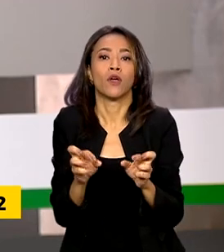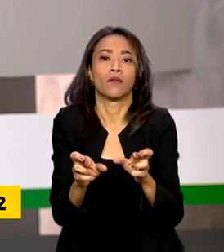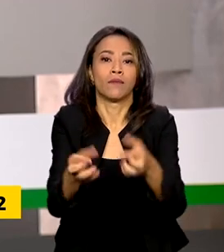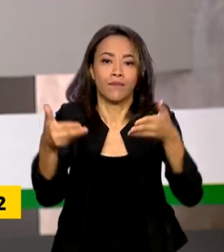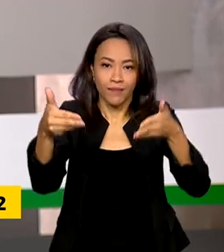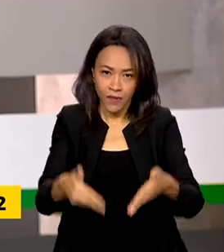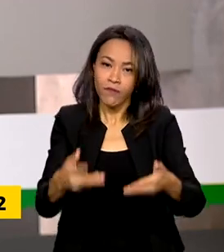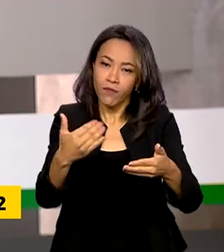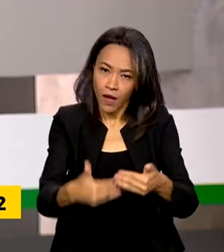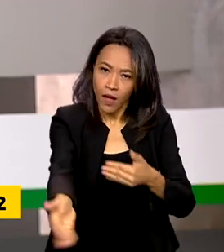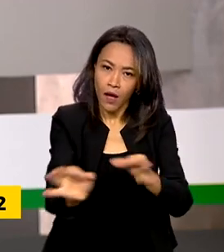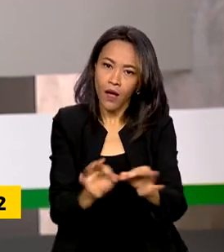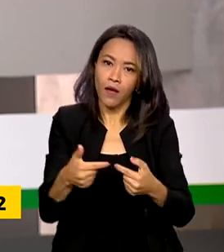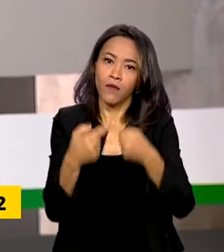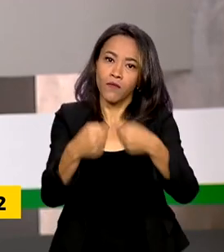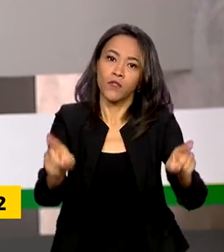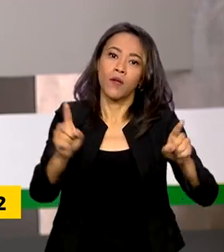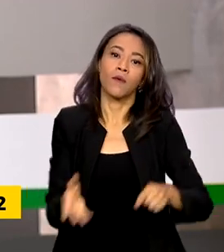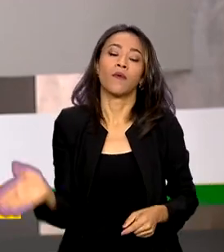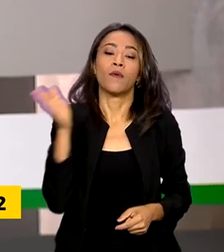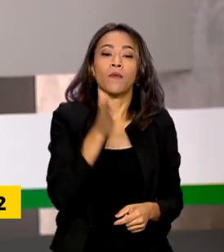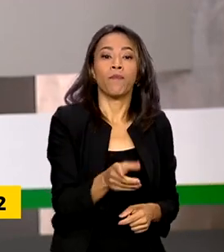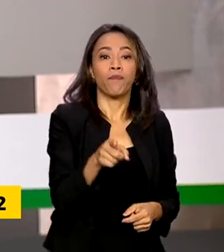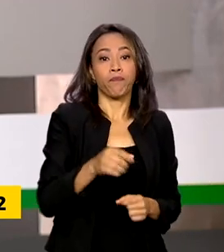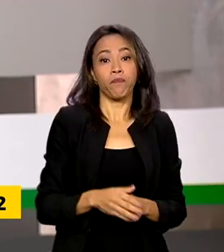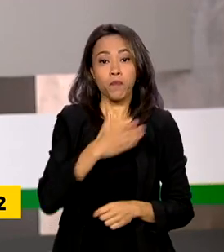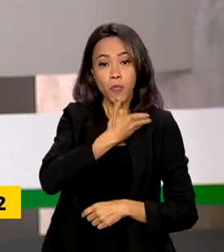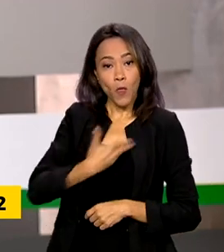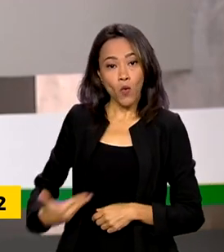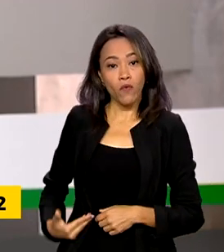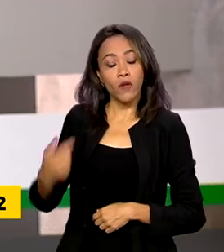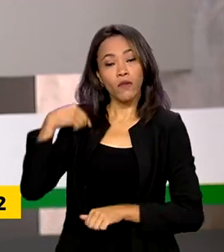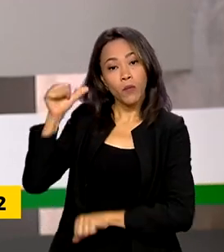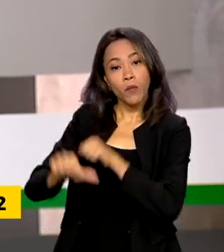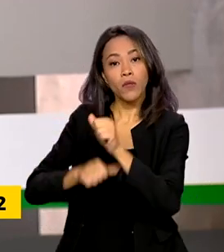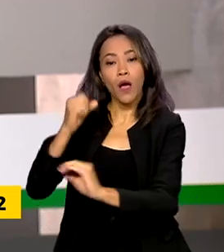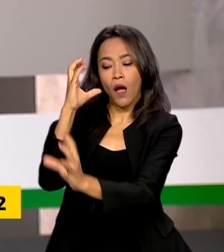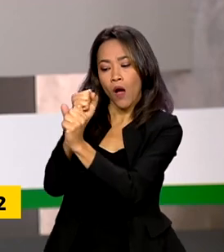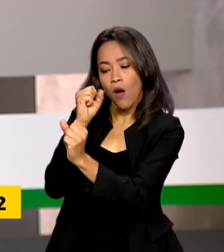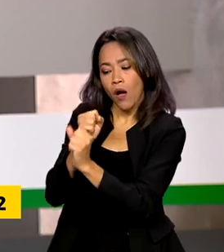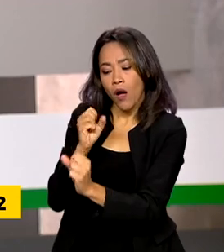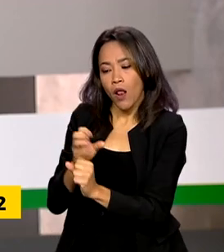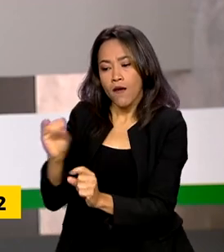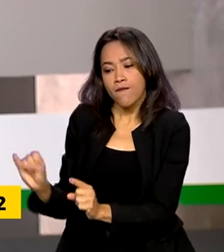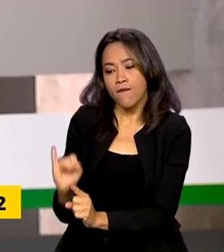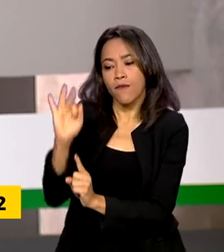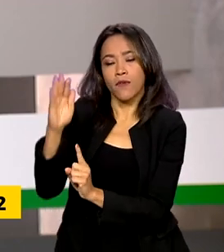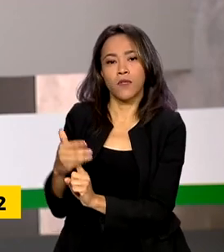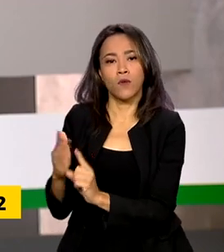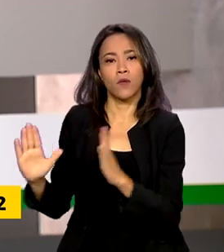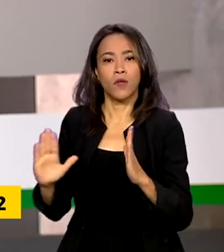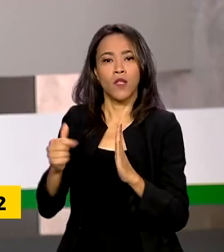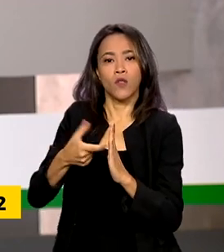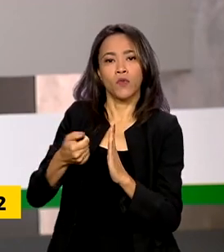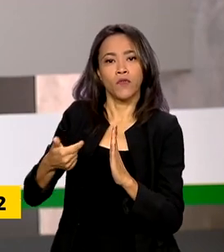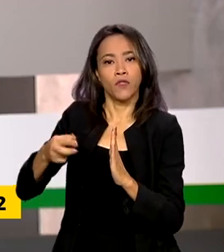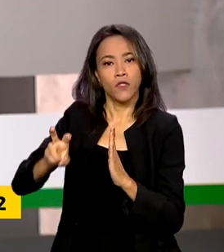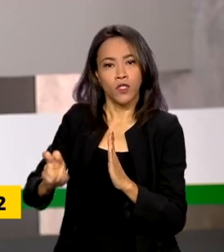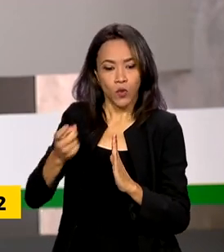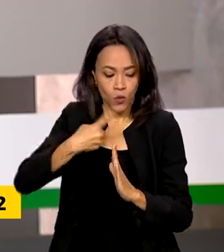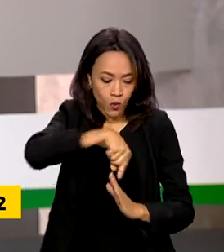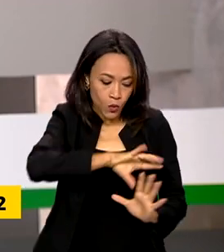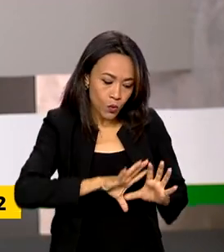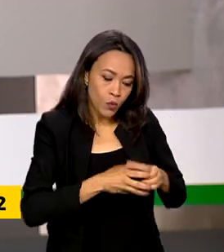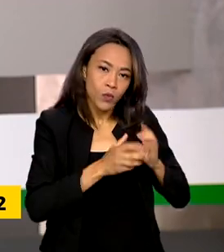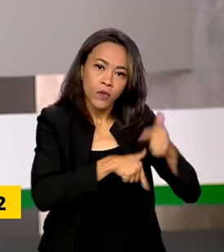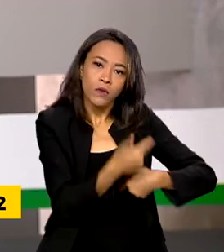O governo vai mudar a forma de calcular a inflação a partir de 2025. Segundo a equipe econômica, a